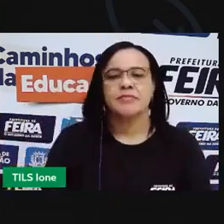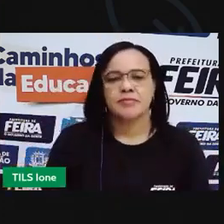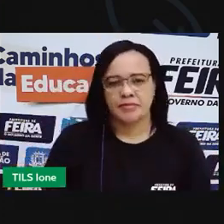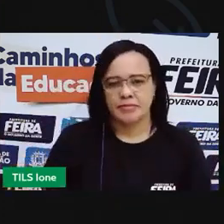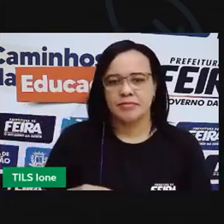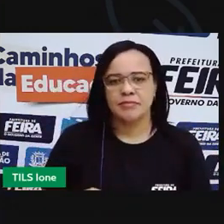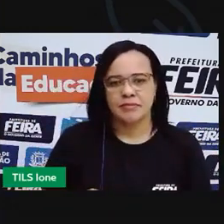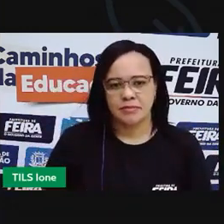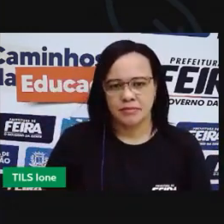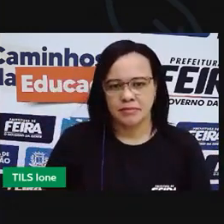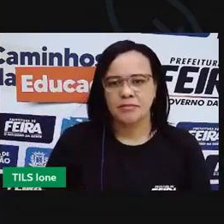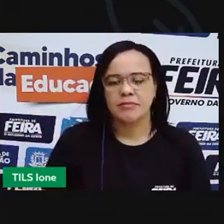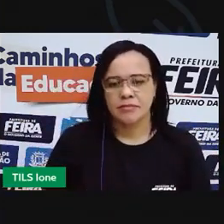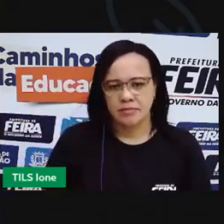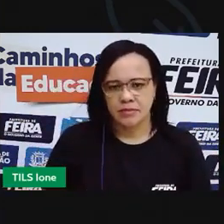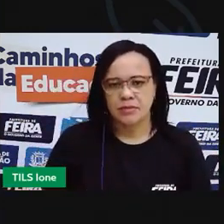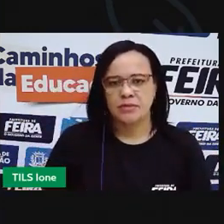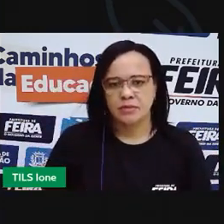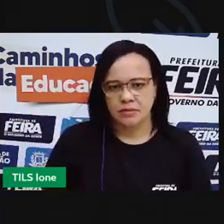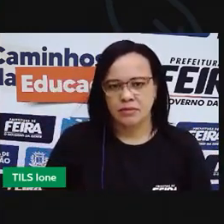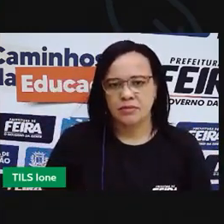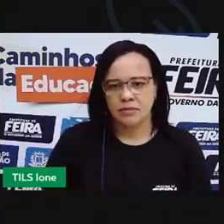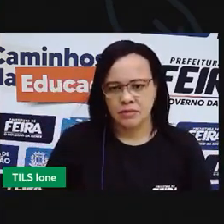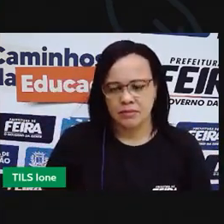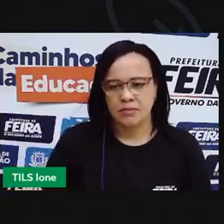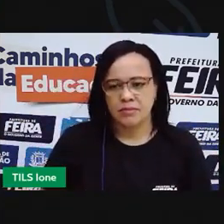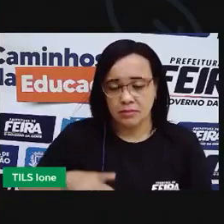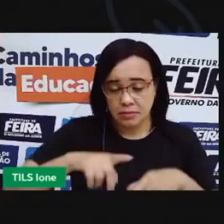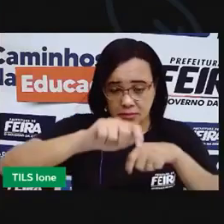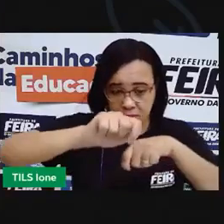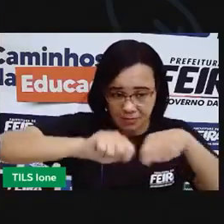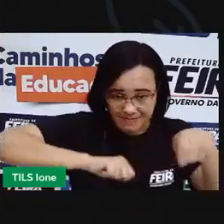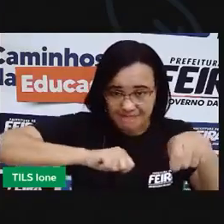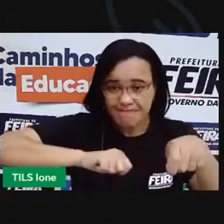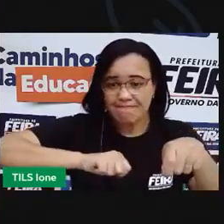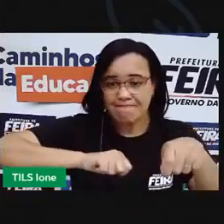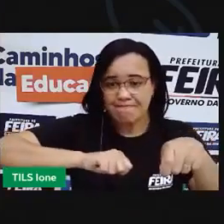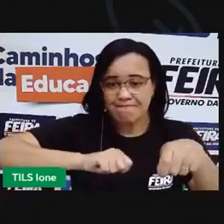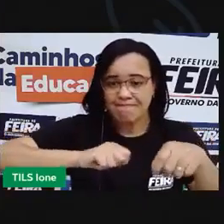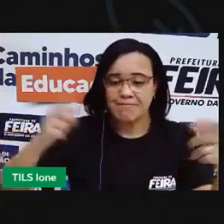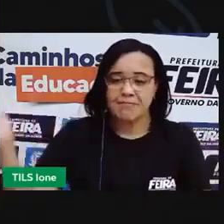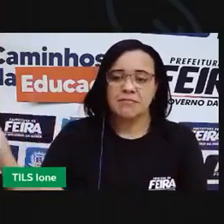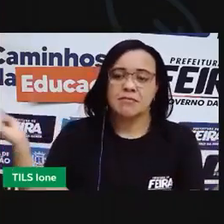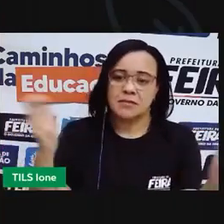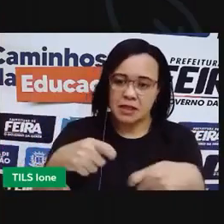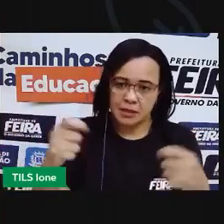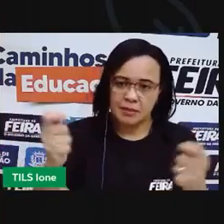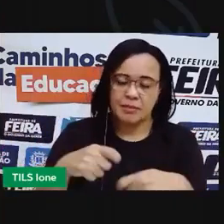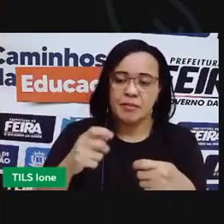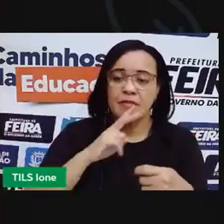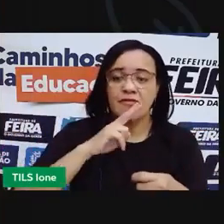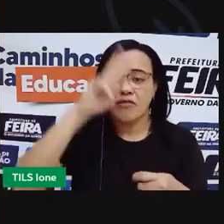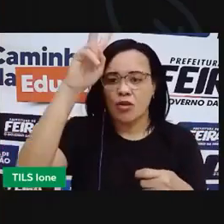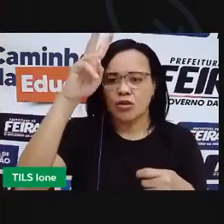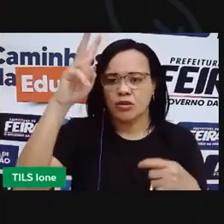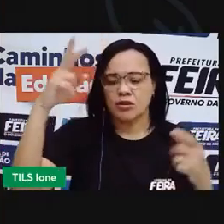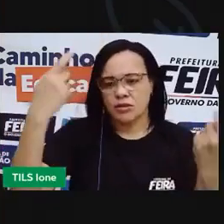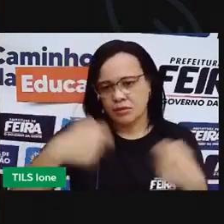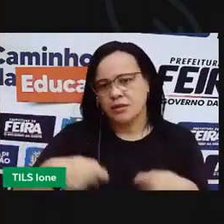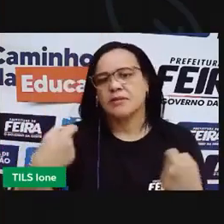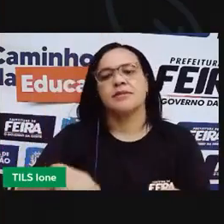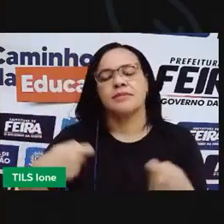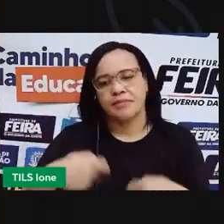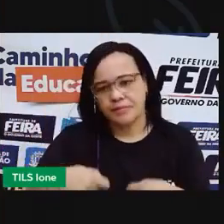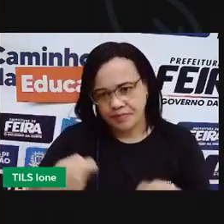eu também vou rasgar ele usando aqui a força das minhas mãos a gente